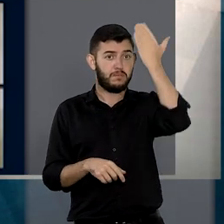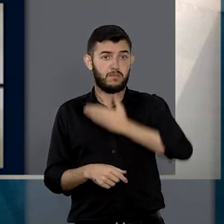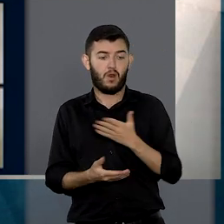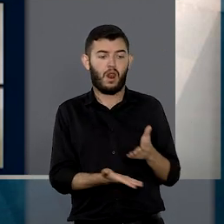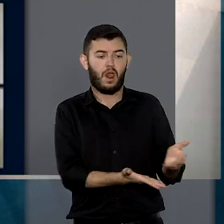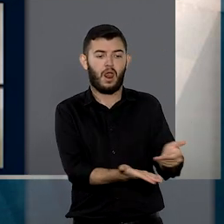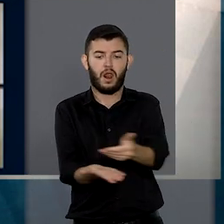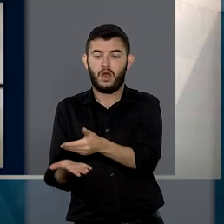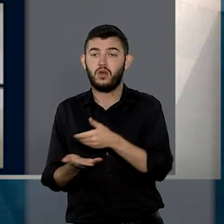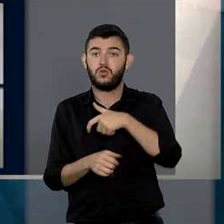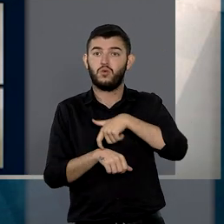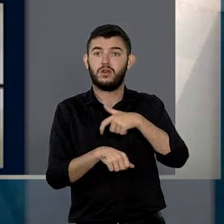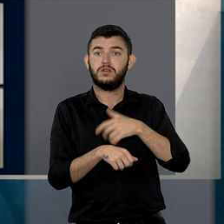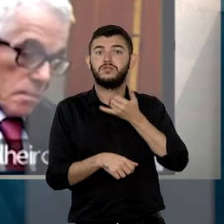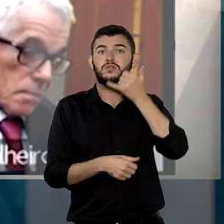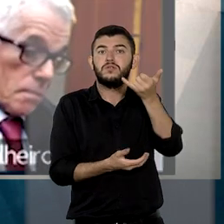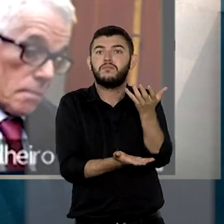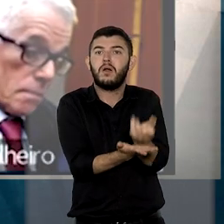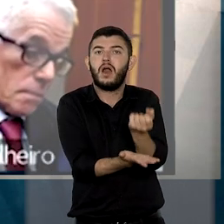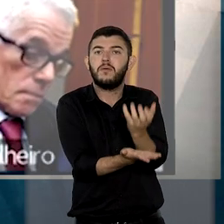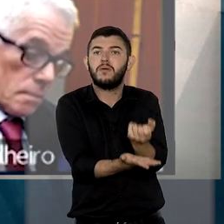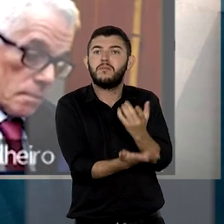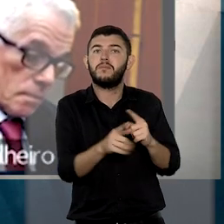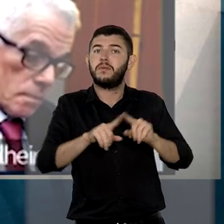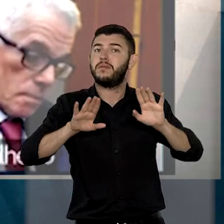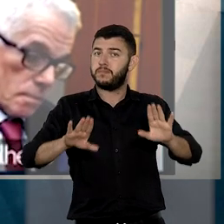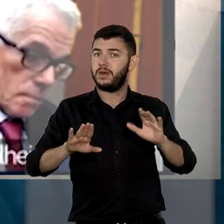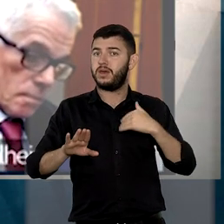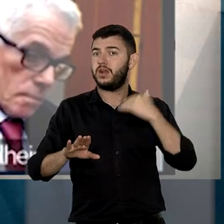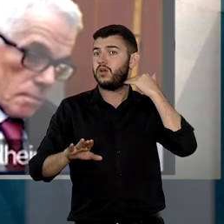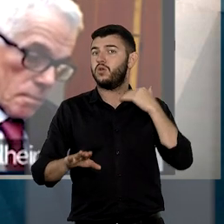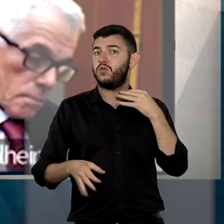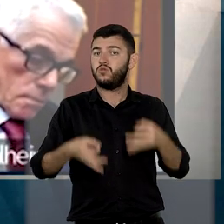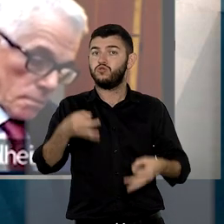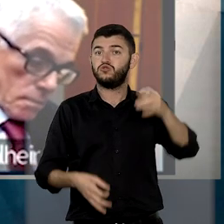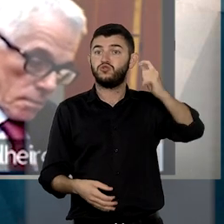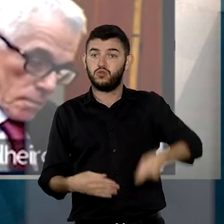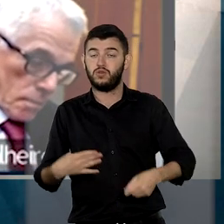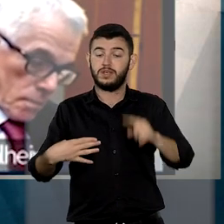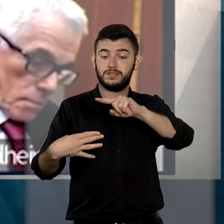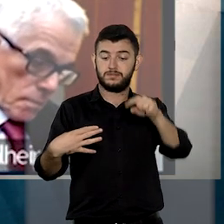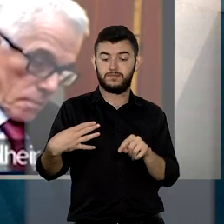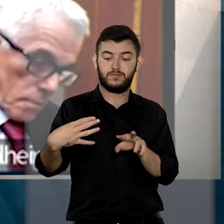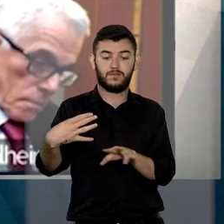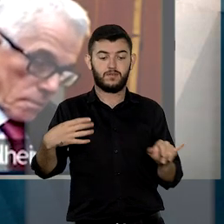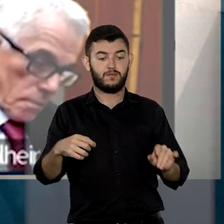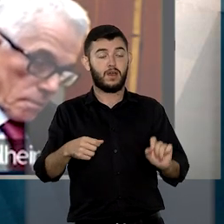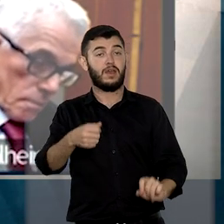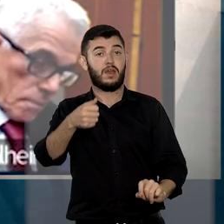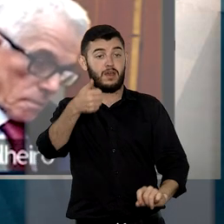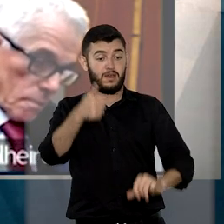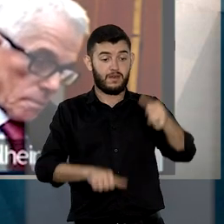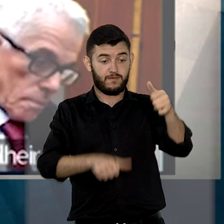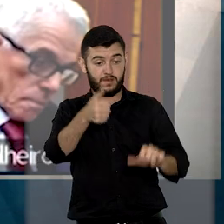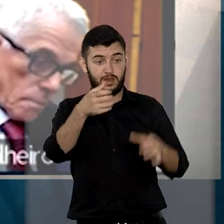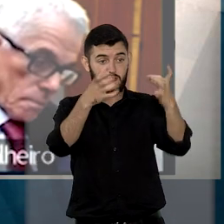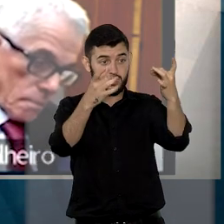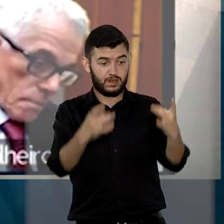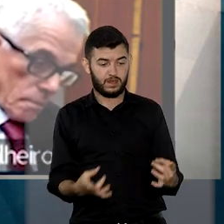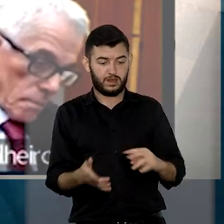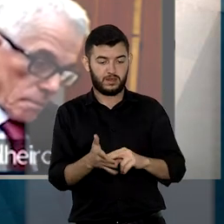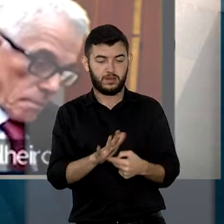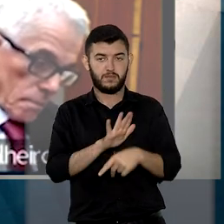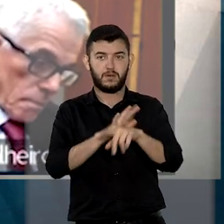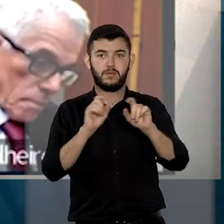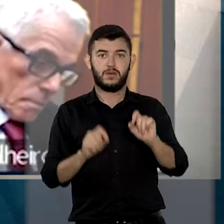colhidas nas interceptações. Mas o juiz de primeiro grau deverá analisar em cada caso os efeitos